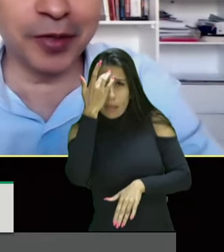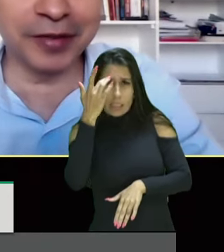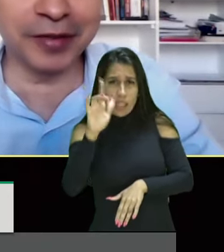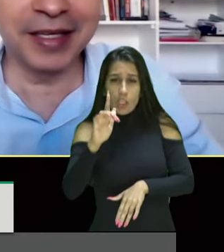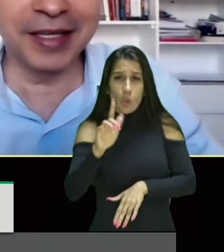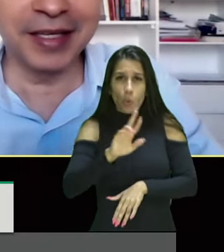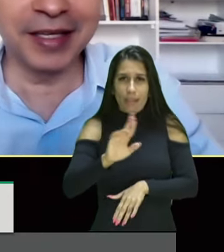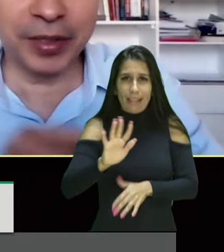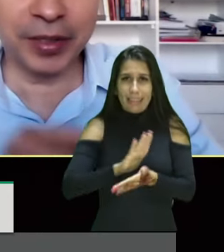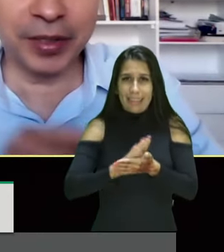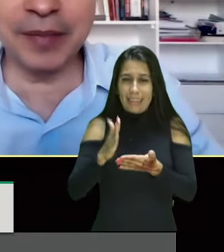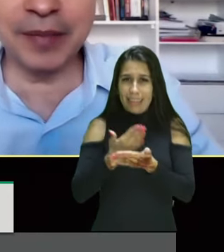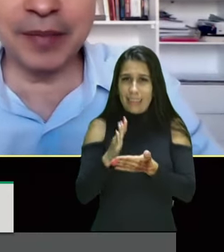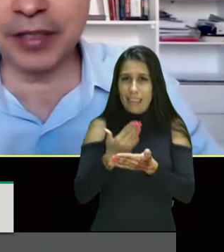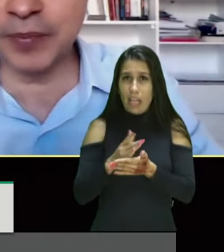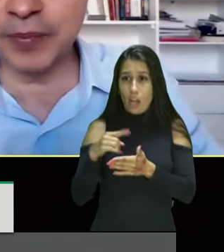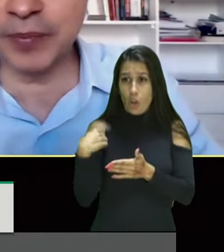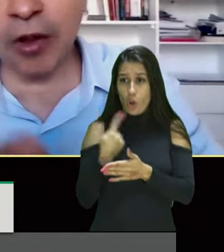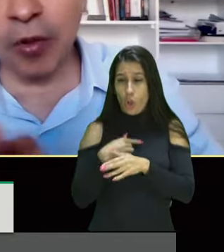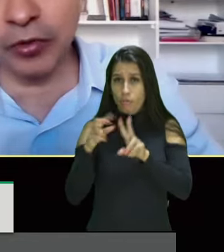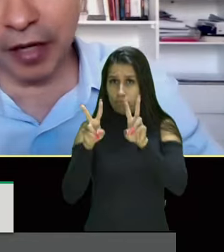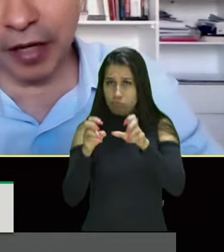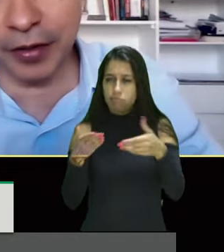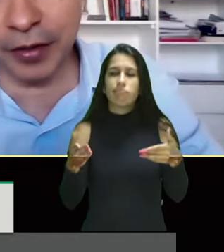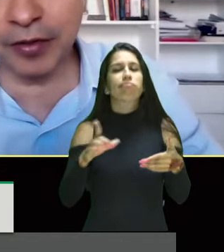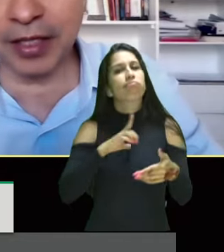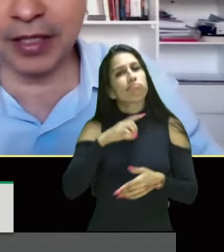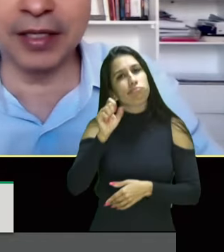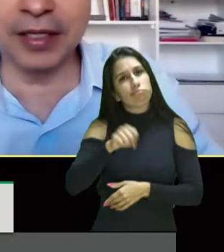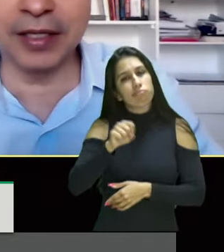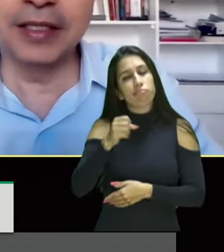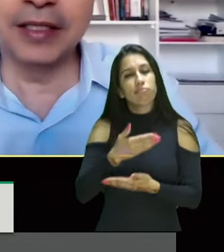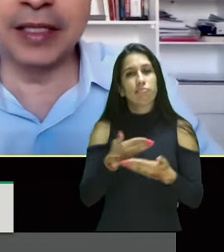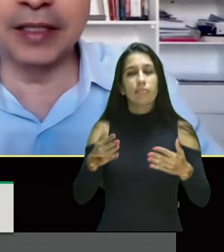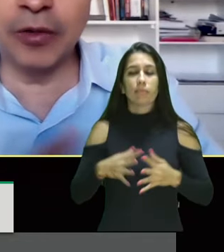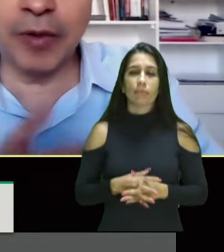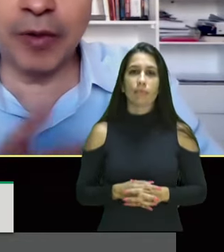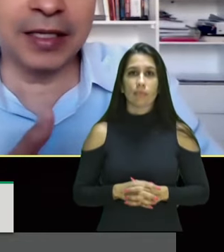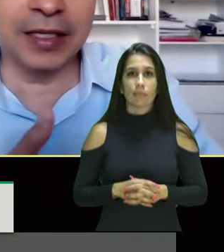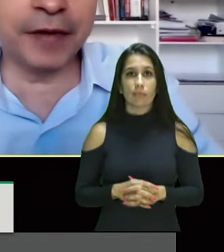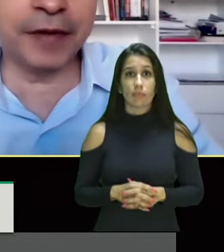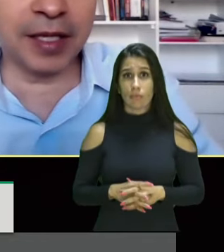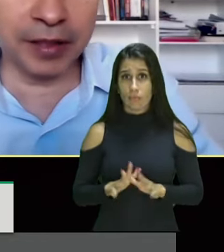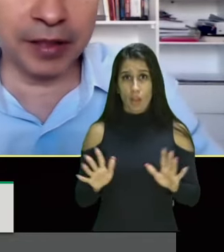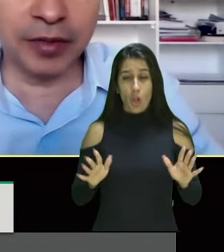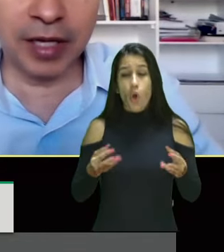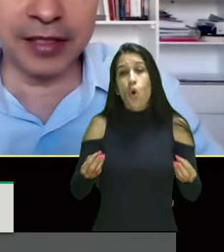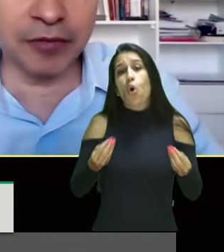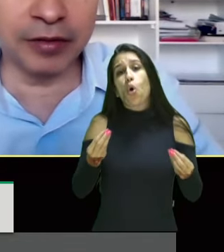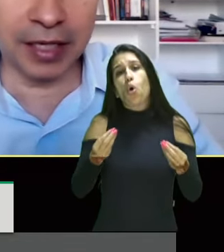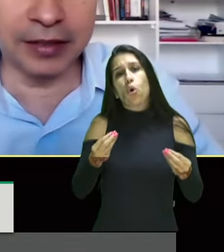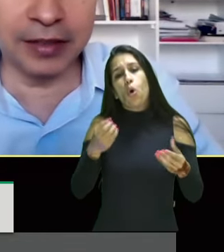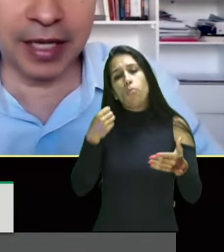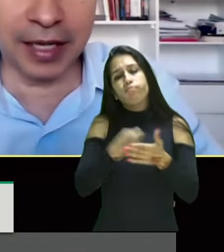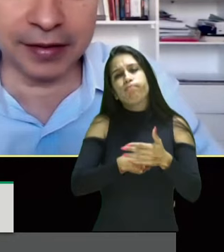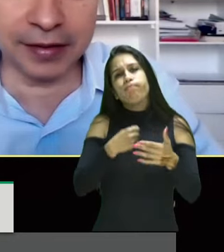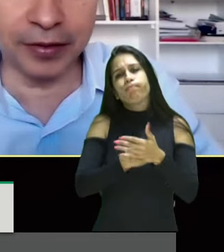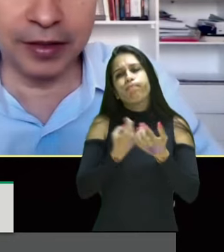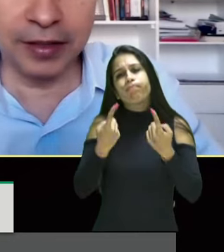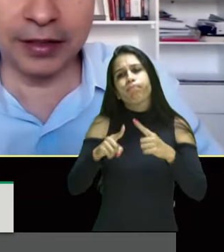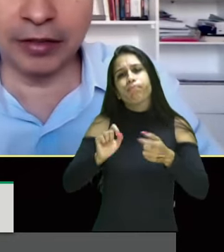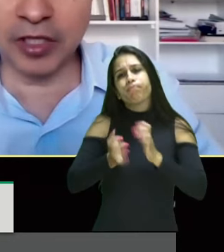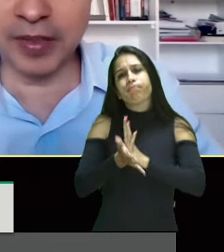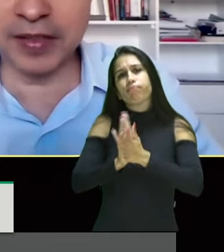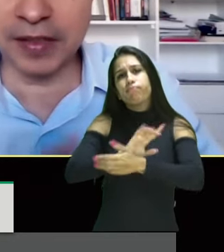tem tudo a ver, porque sem políticas públicas, como já foi dito aqui, não há enfrentamento à desigualdade racial.